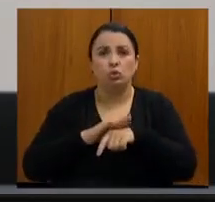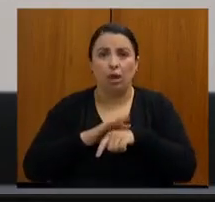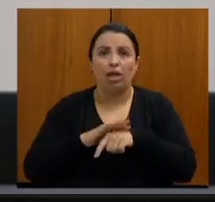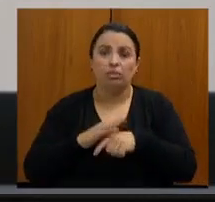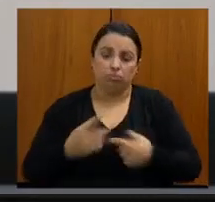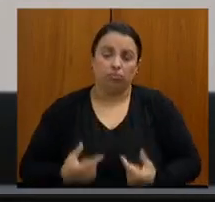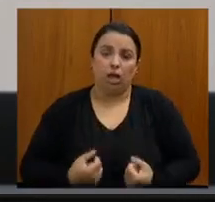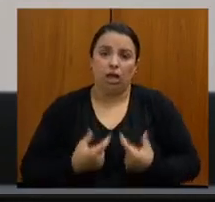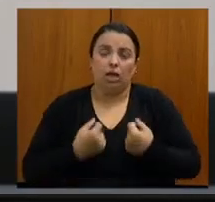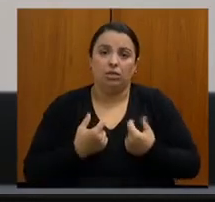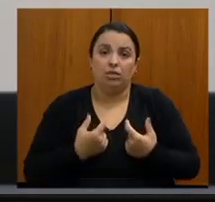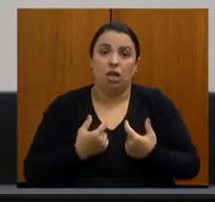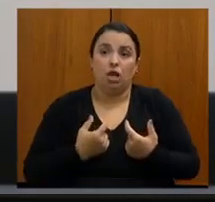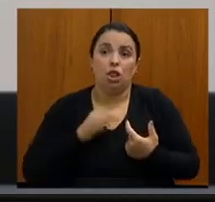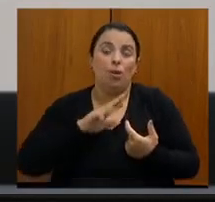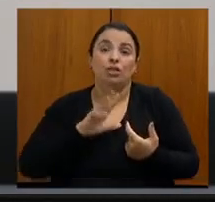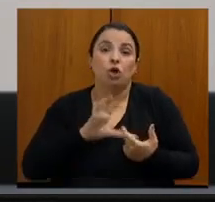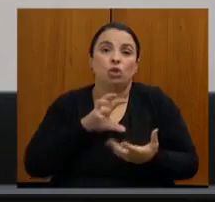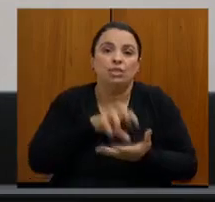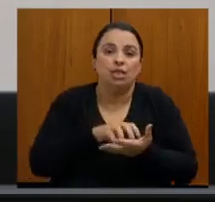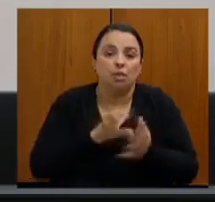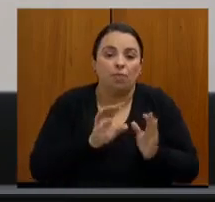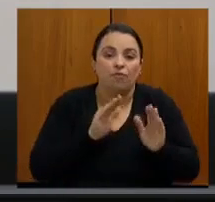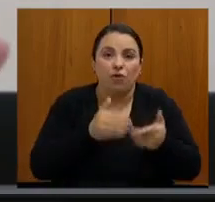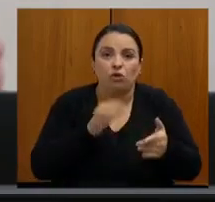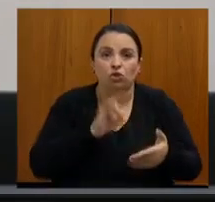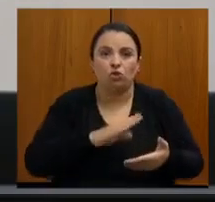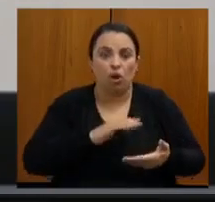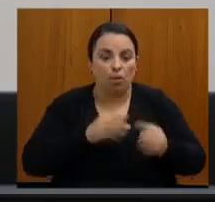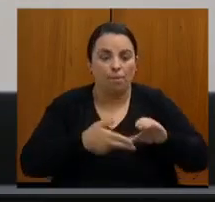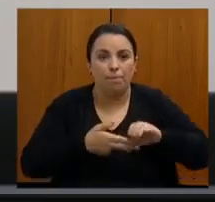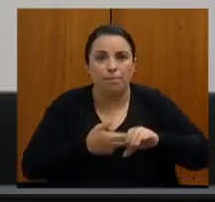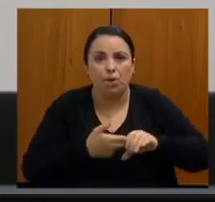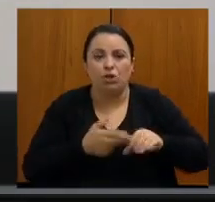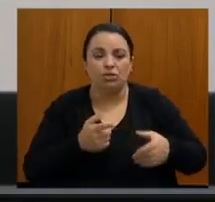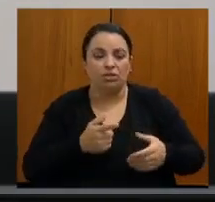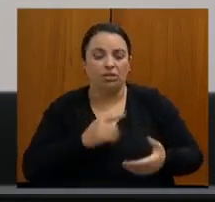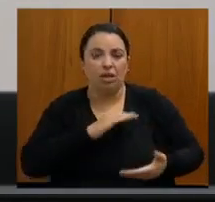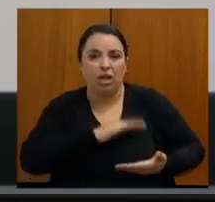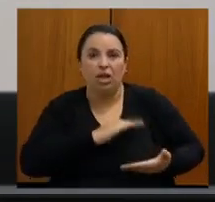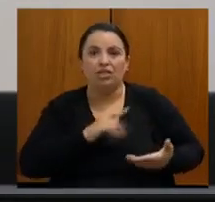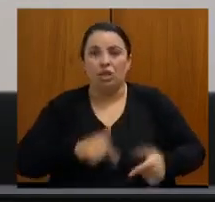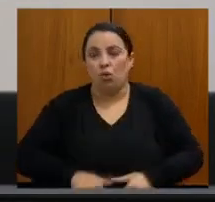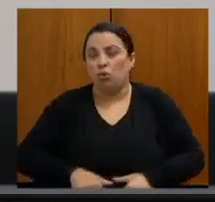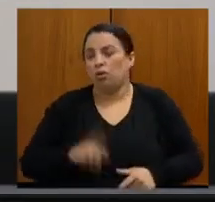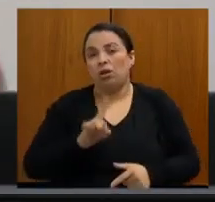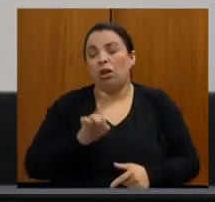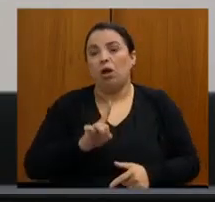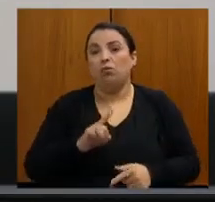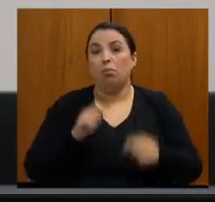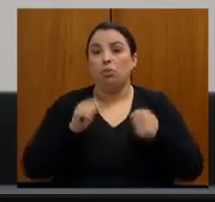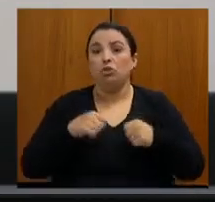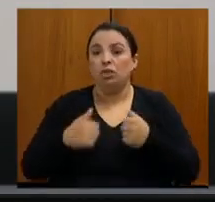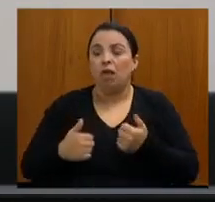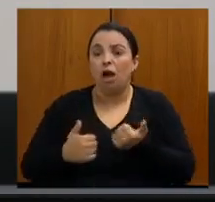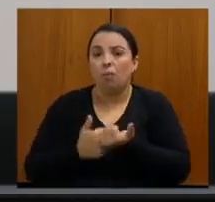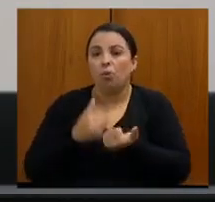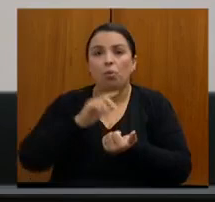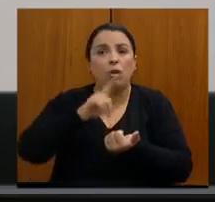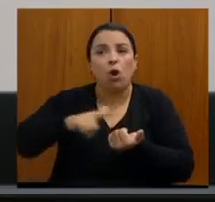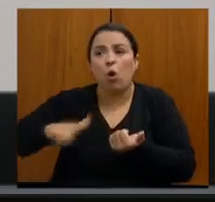específico para mama, próstata e colo de útero. Fazia um centro onde daria o suporte para todos os outros